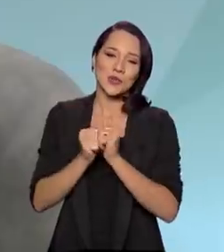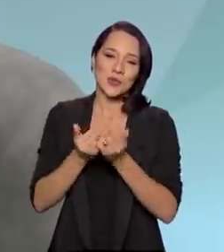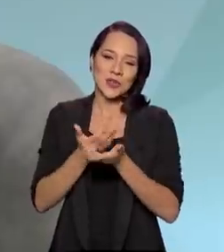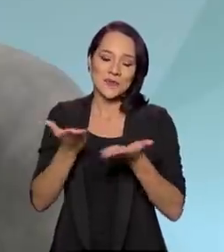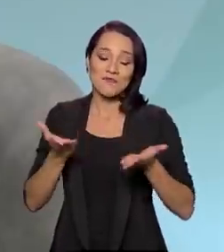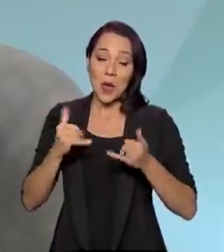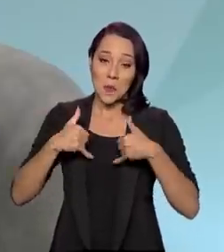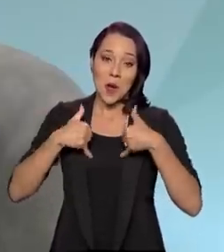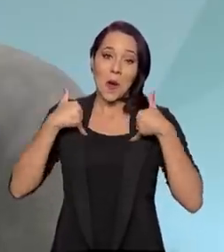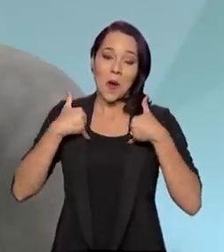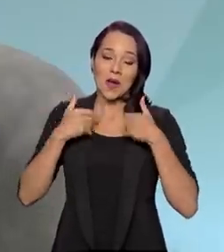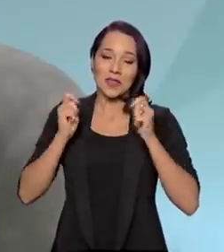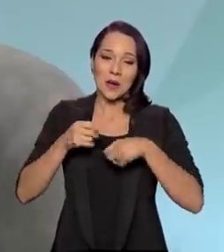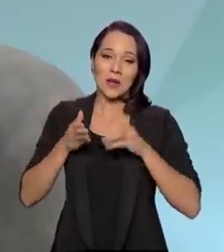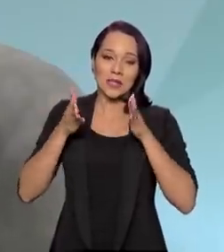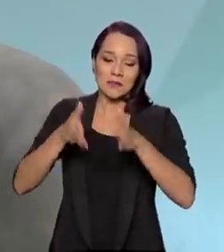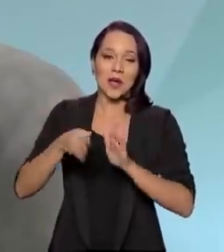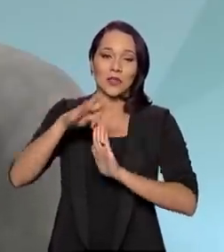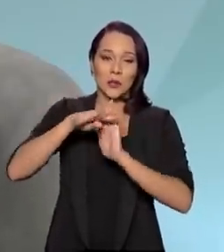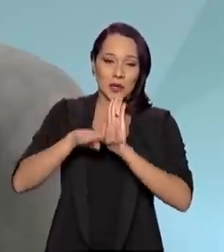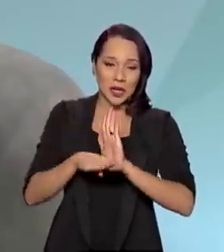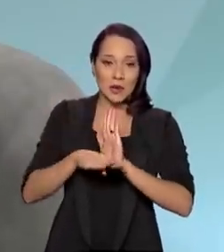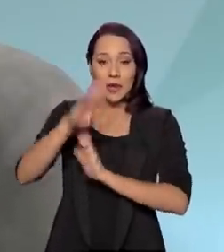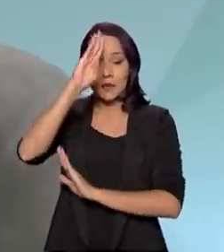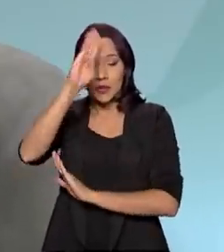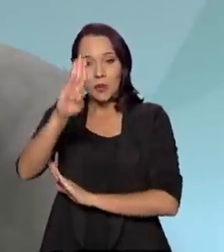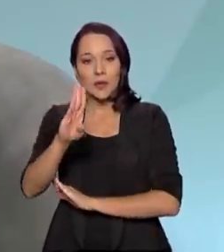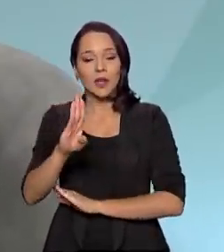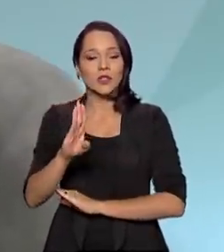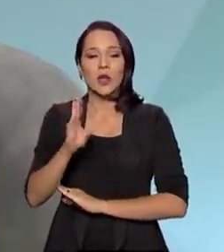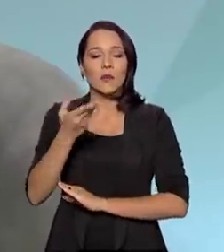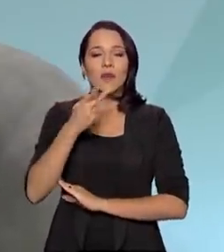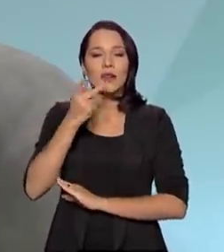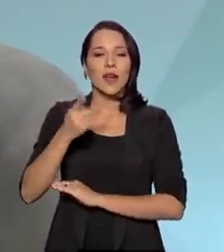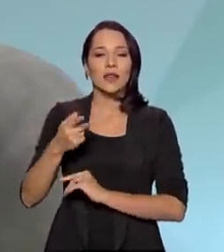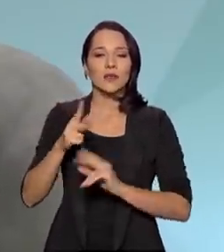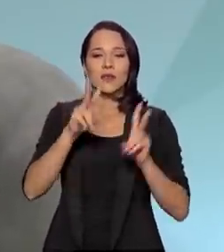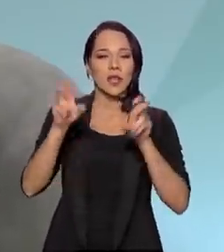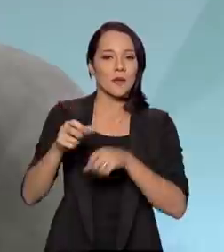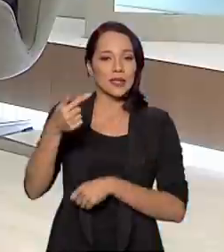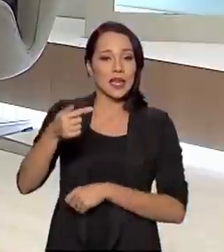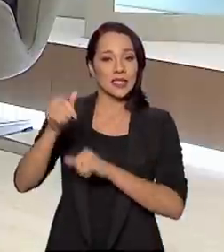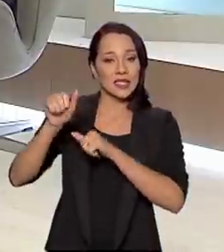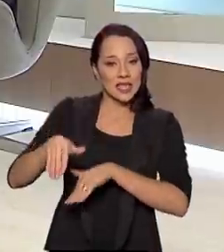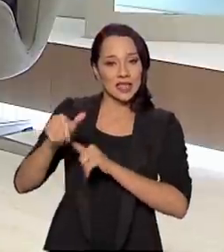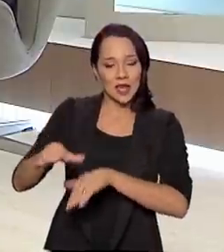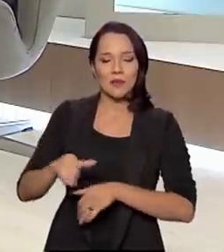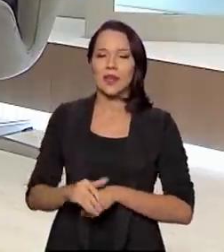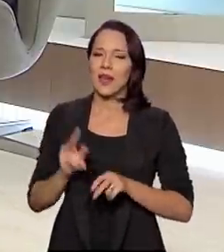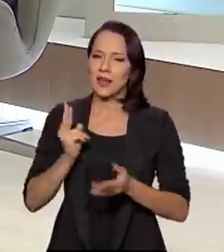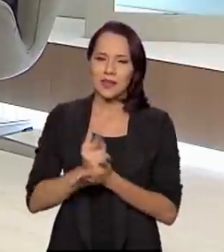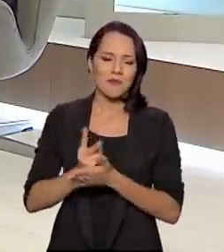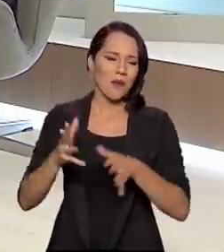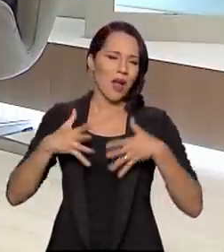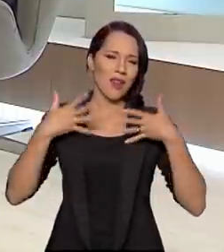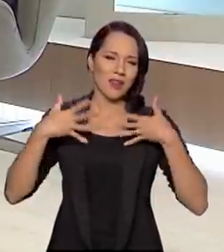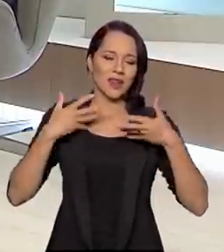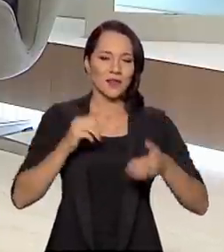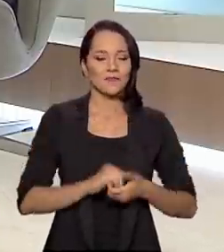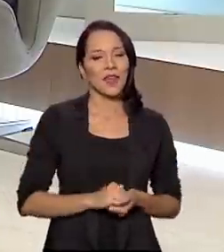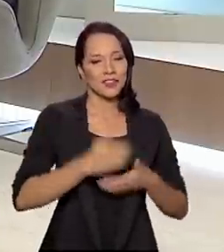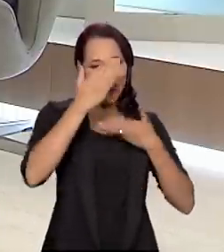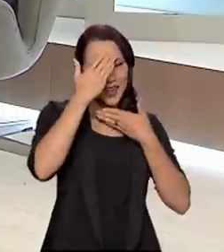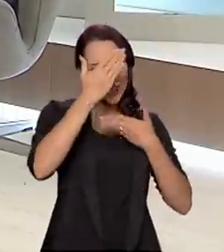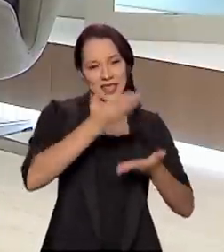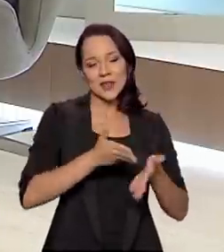é uma honra poder participar do programa, principalmente para tratar do 7 de setembro, então sempre é uma alegria muito grande. Nós agradecemos